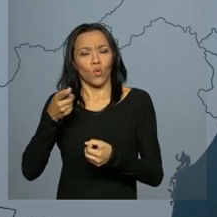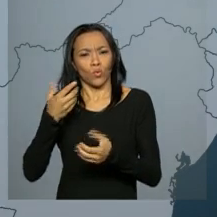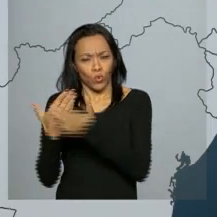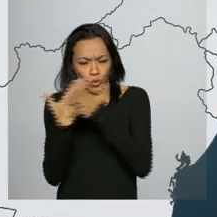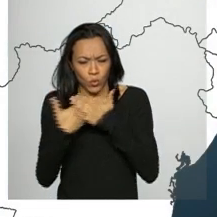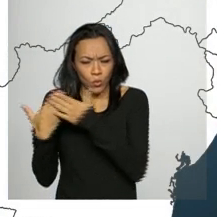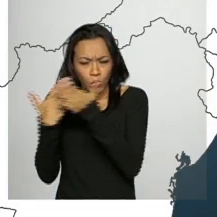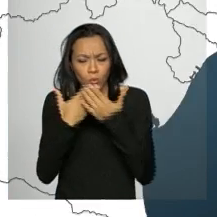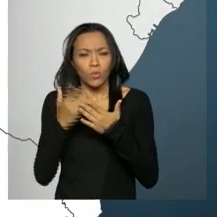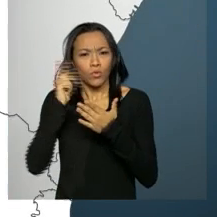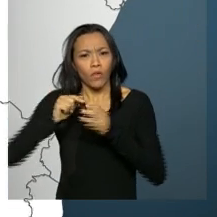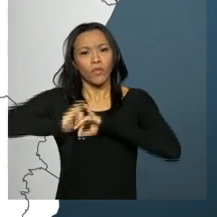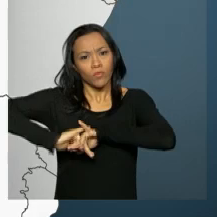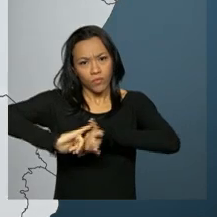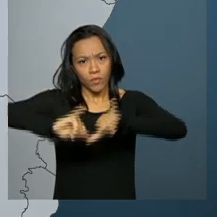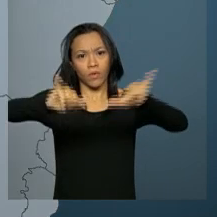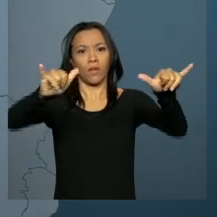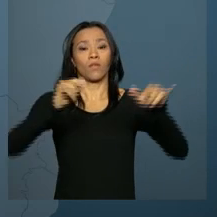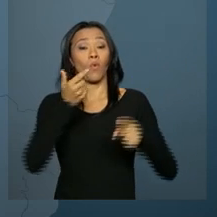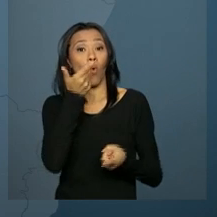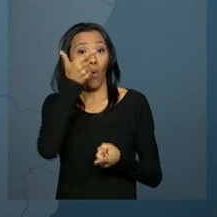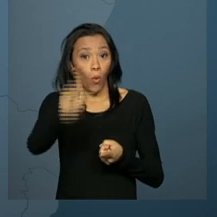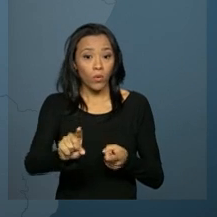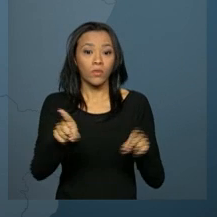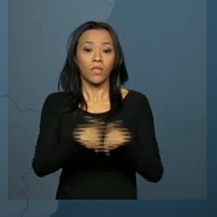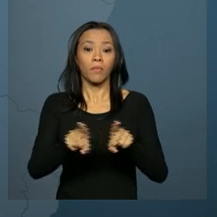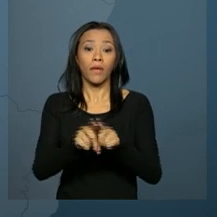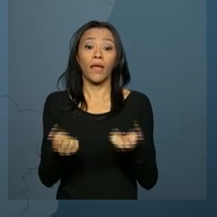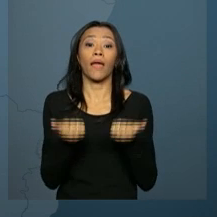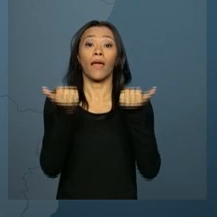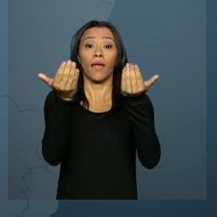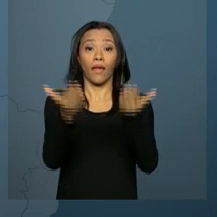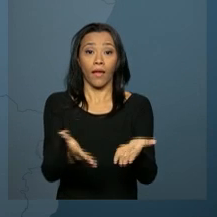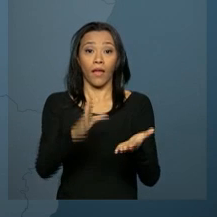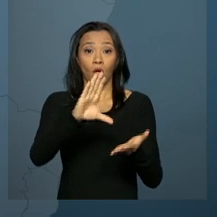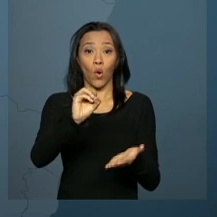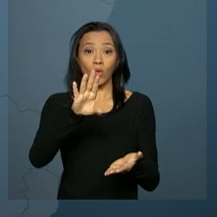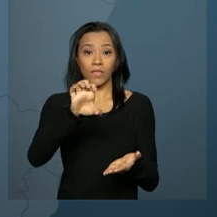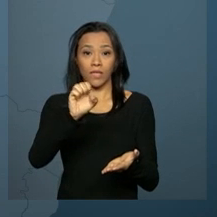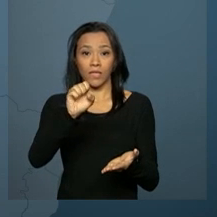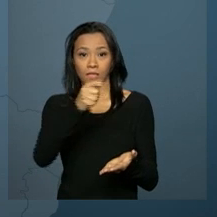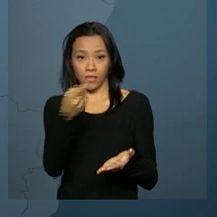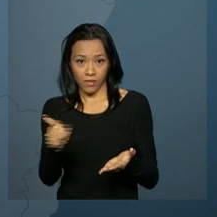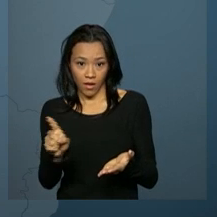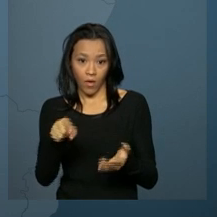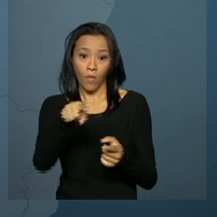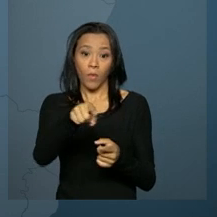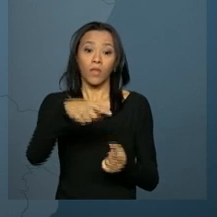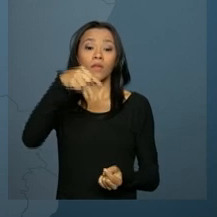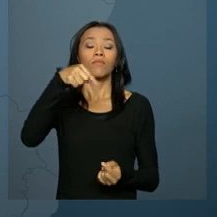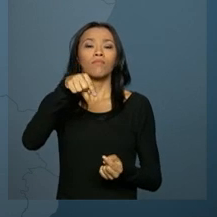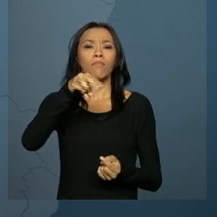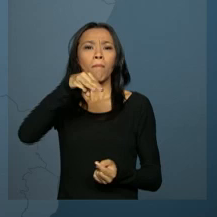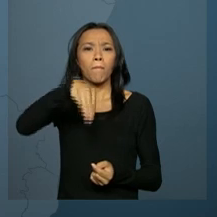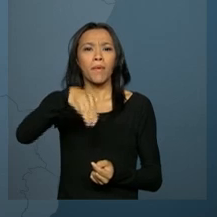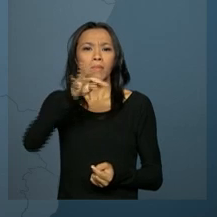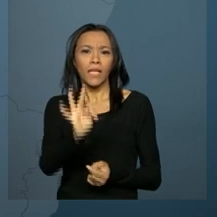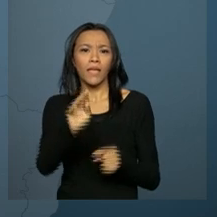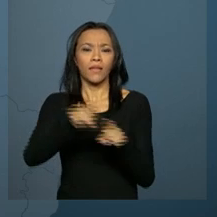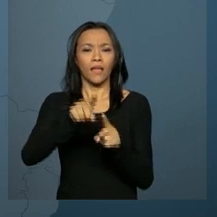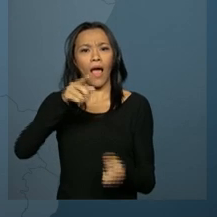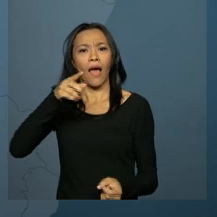foi lançado. Outra iniciativa é a concessão da ferrovia que liga Lucas do Rio Verde, em Mato Grosso, a